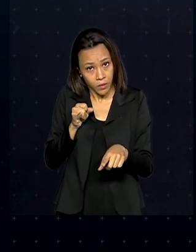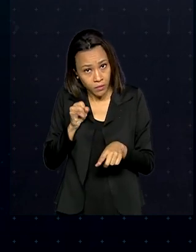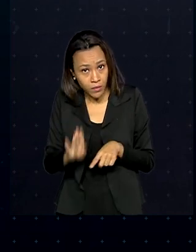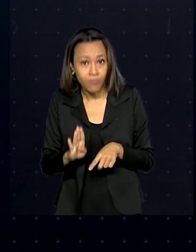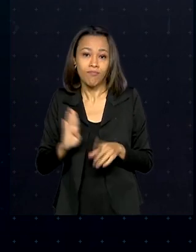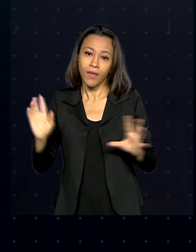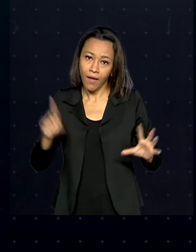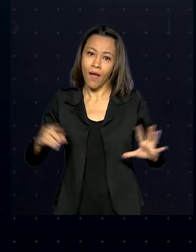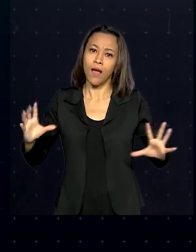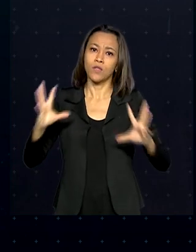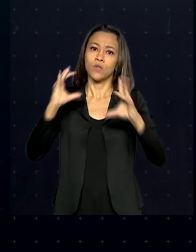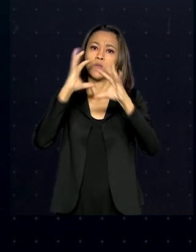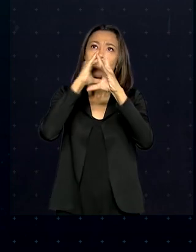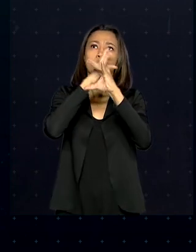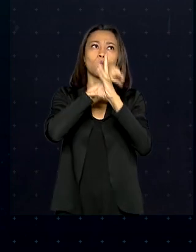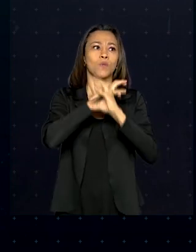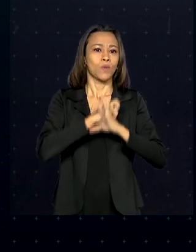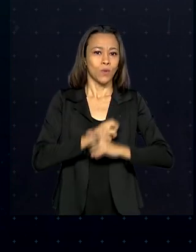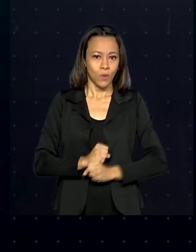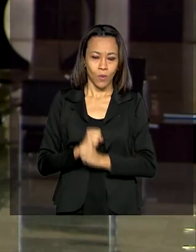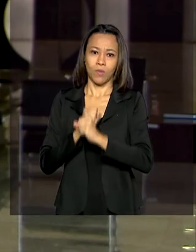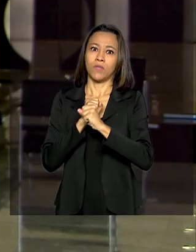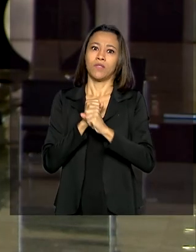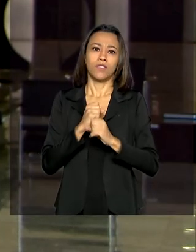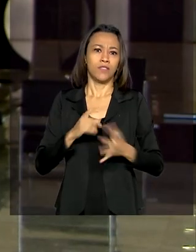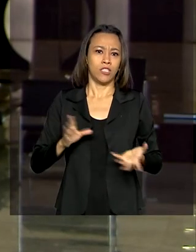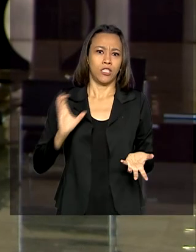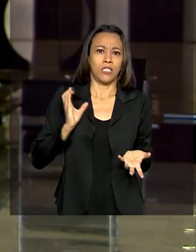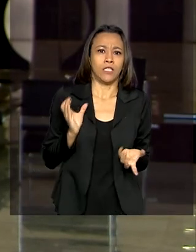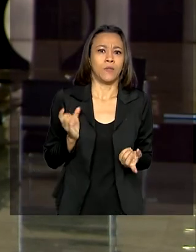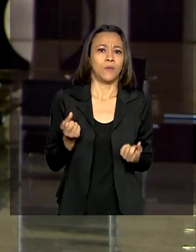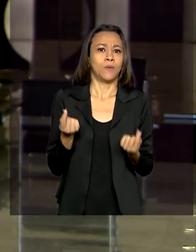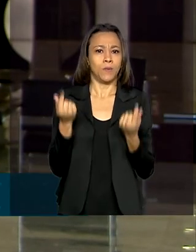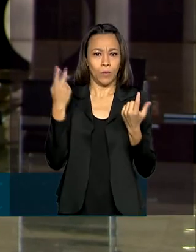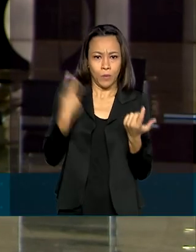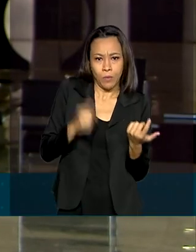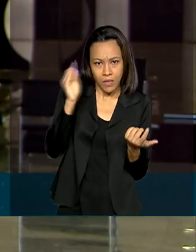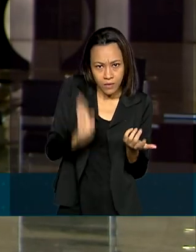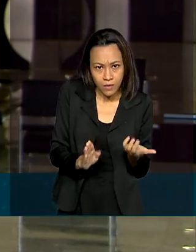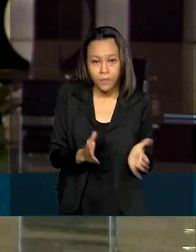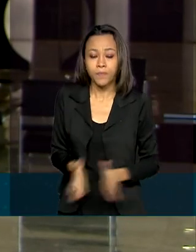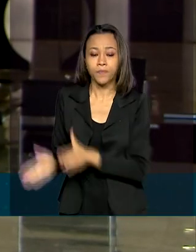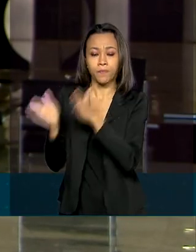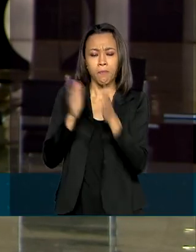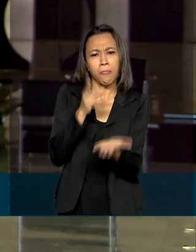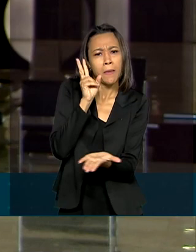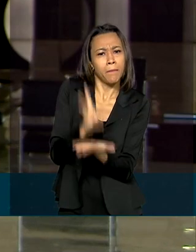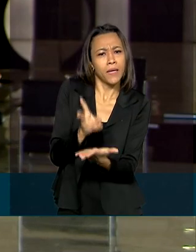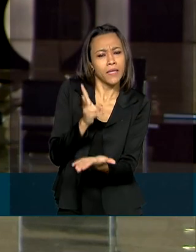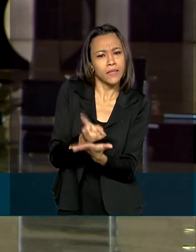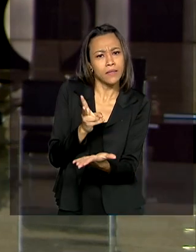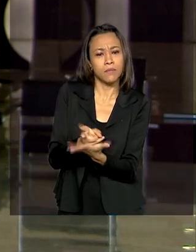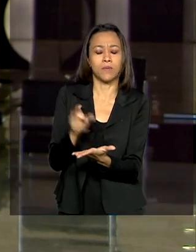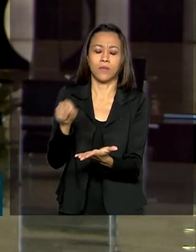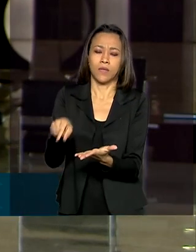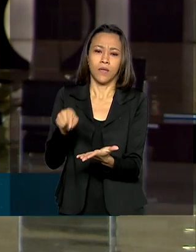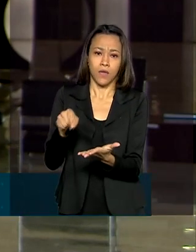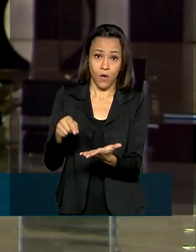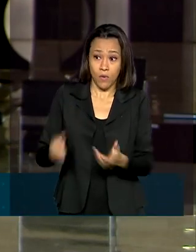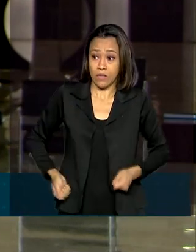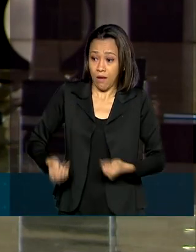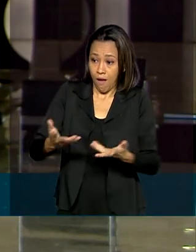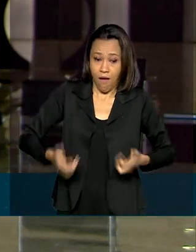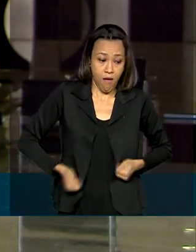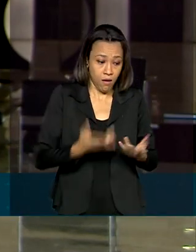que é a soma de bens e riquezas produzidas pelo país. Segundo o Ministério da Economia, mesmo com os gastos adicionais em ações